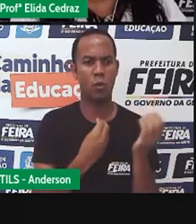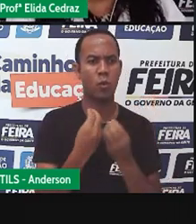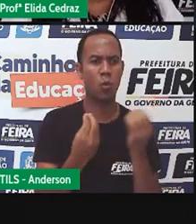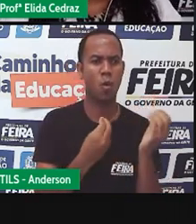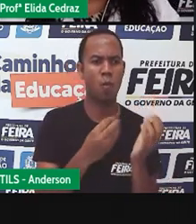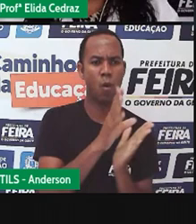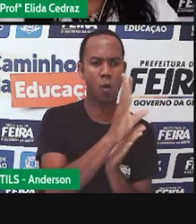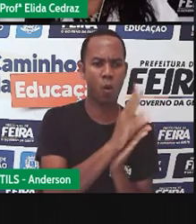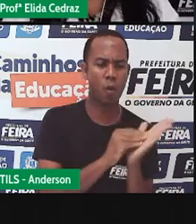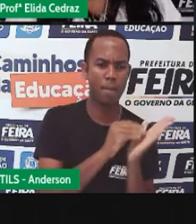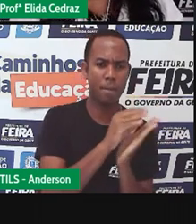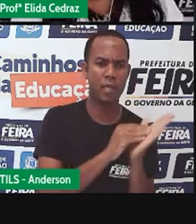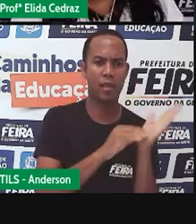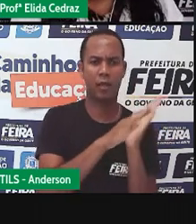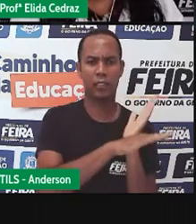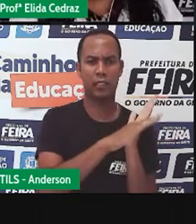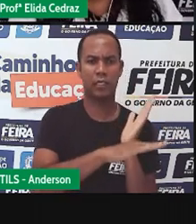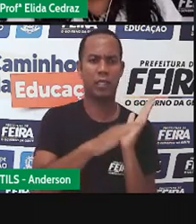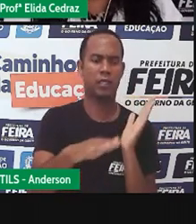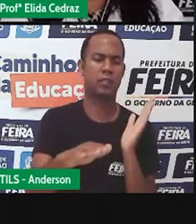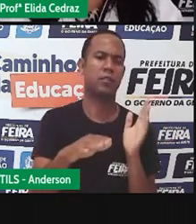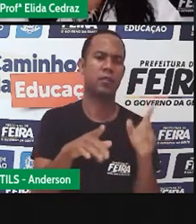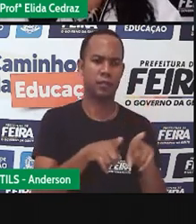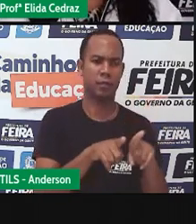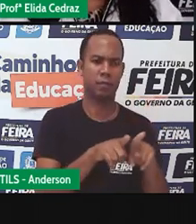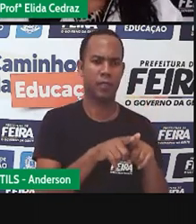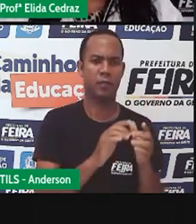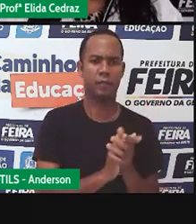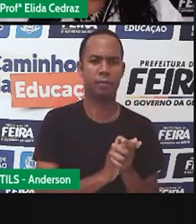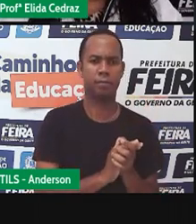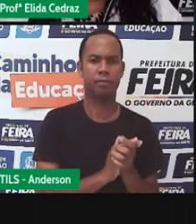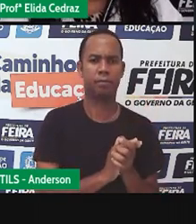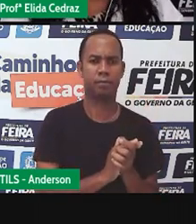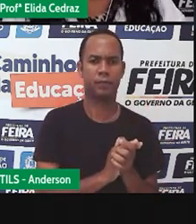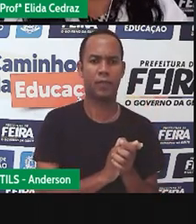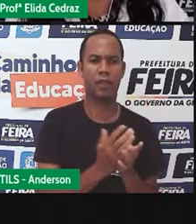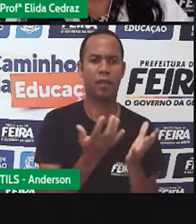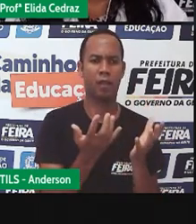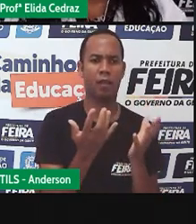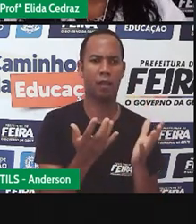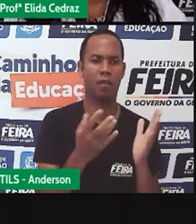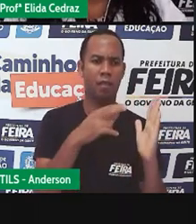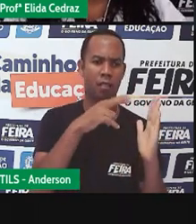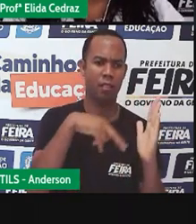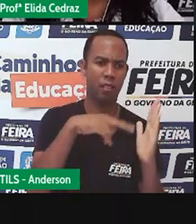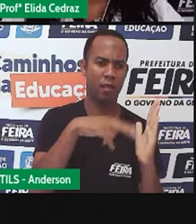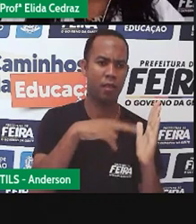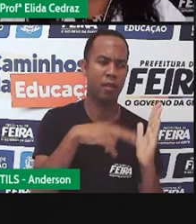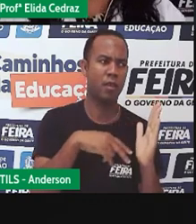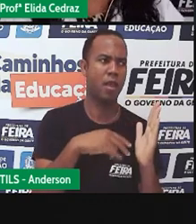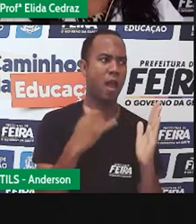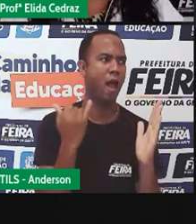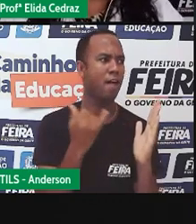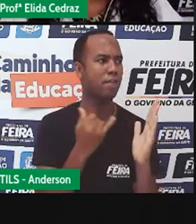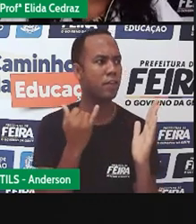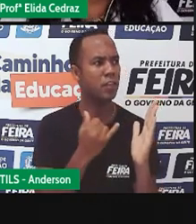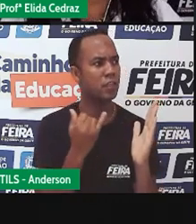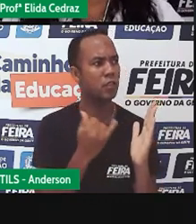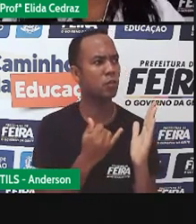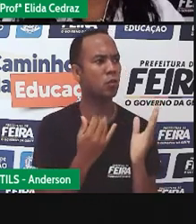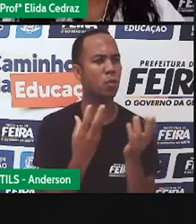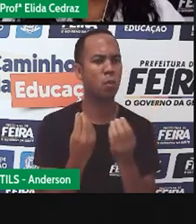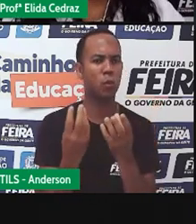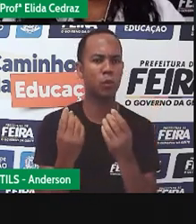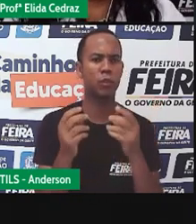adultos. As crianças imitam os adultos. Então, eles também querem ler. E tem notícias no jornal que são muito